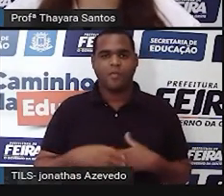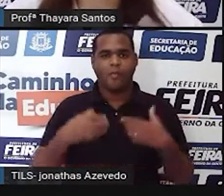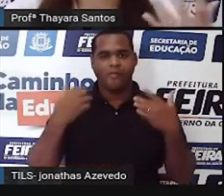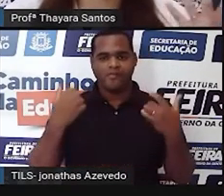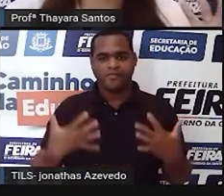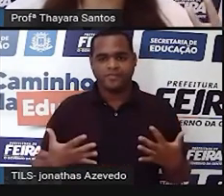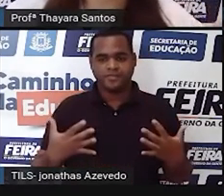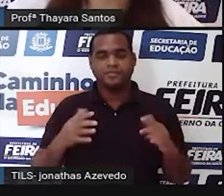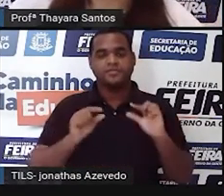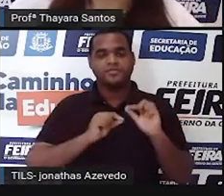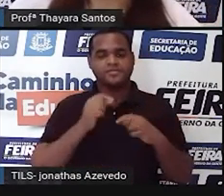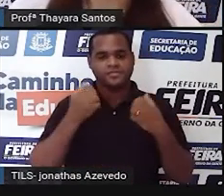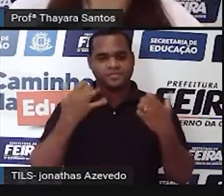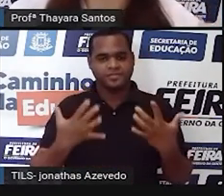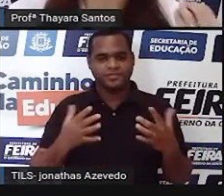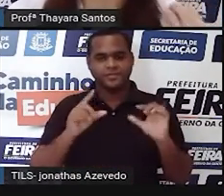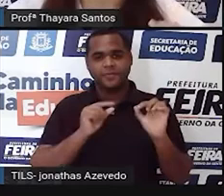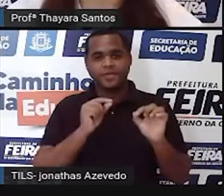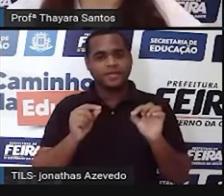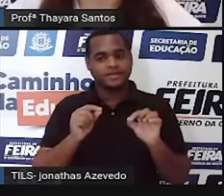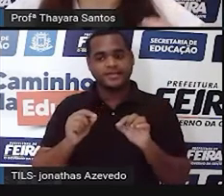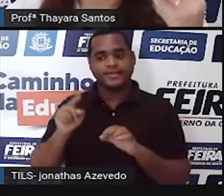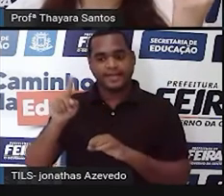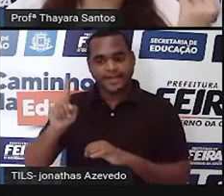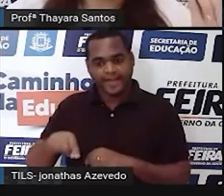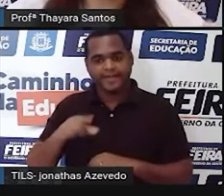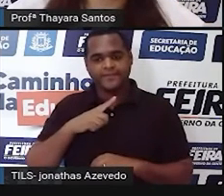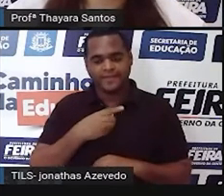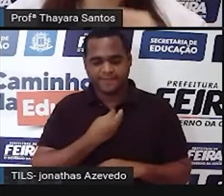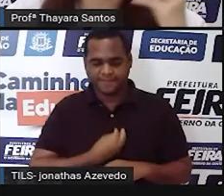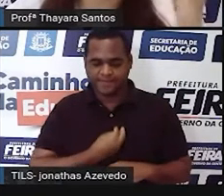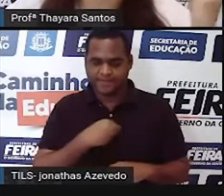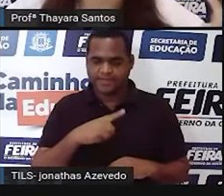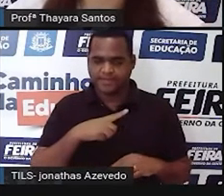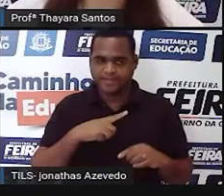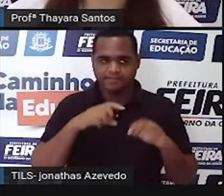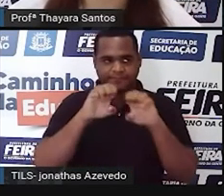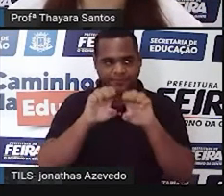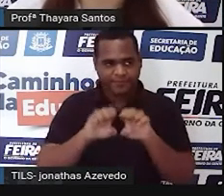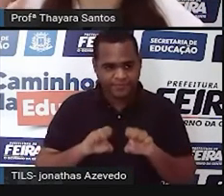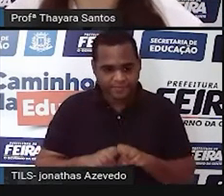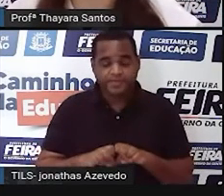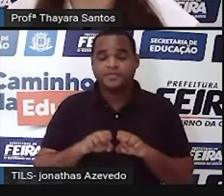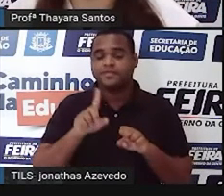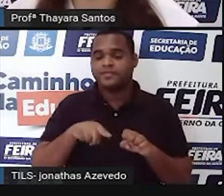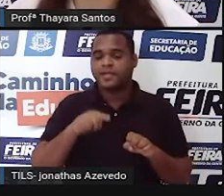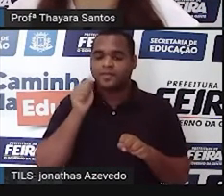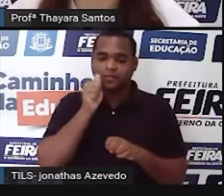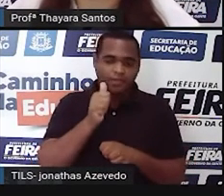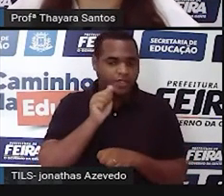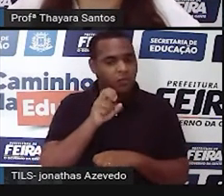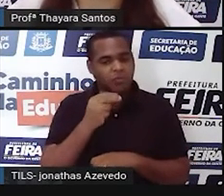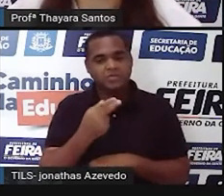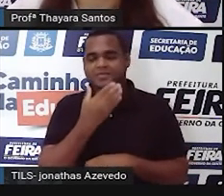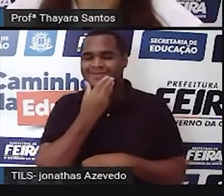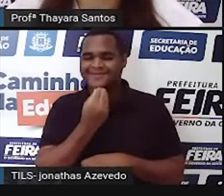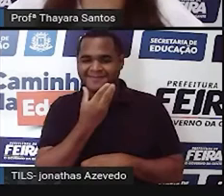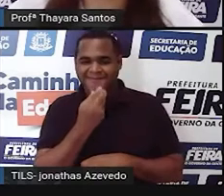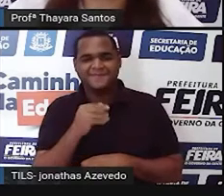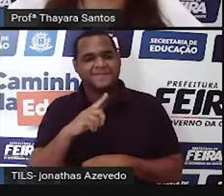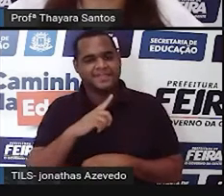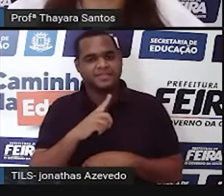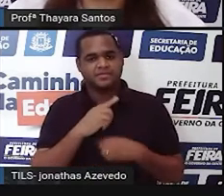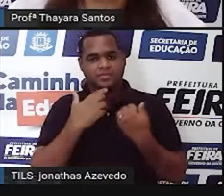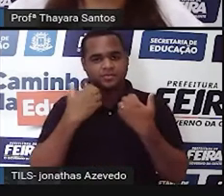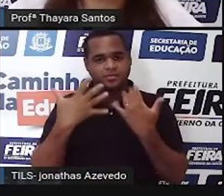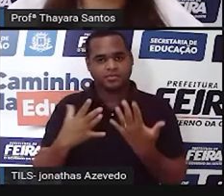Então, justamente por isso, os seres vivos, como eles só têm estrutura reprodutiva masculina ou estrutura reprodutiva feminina, eles são